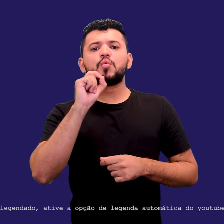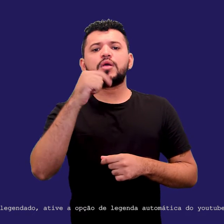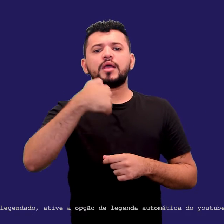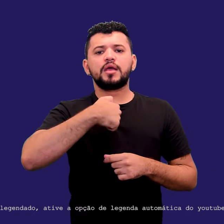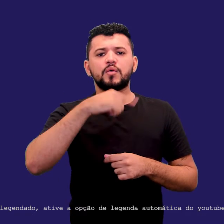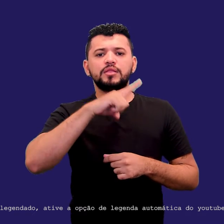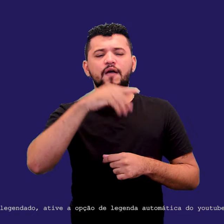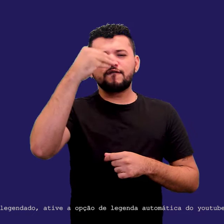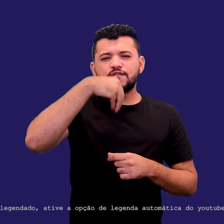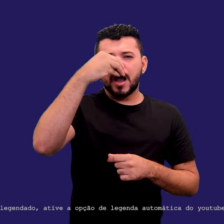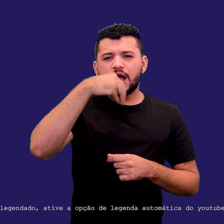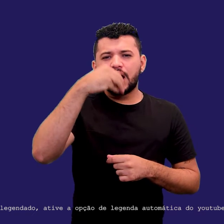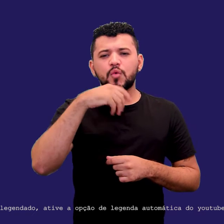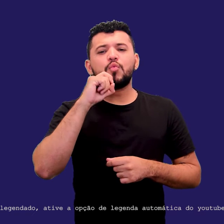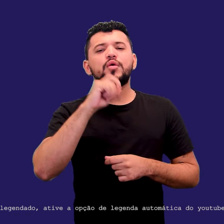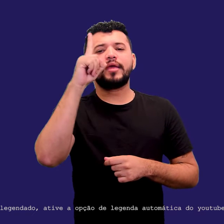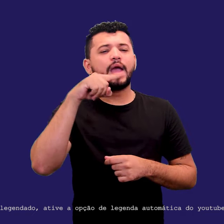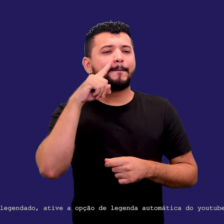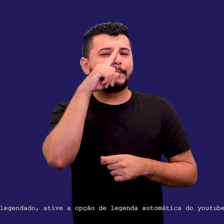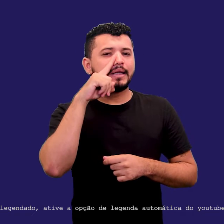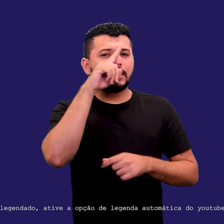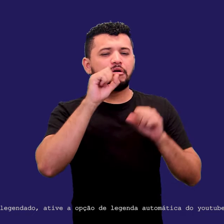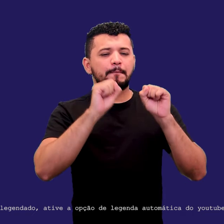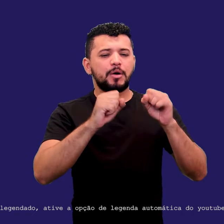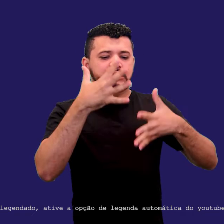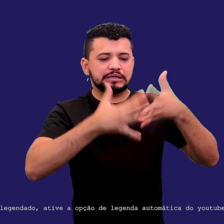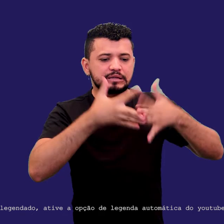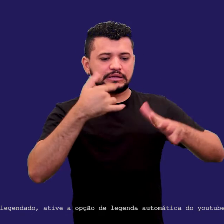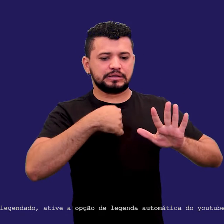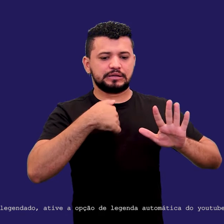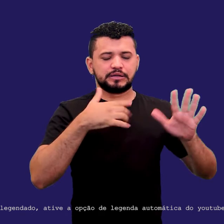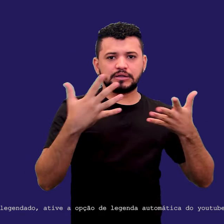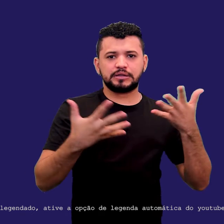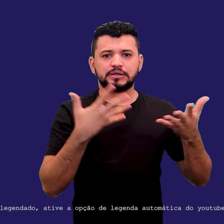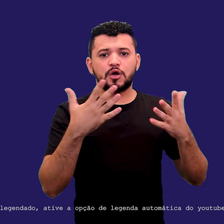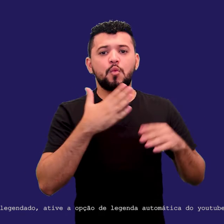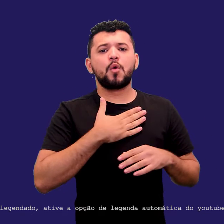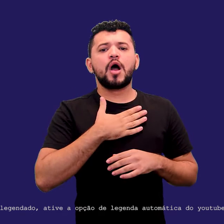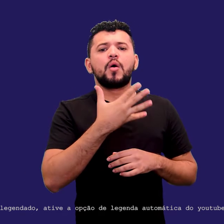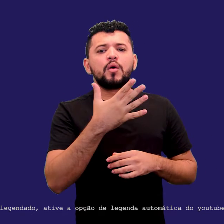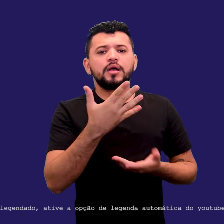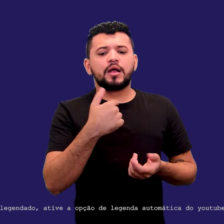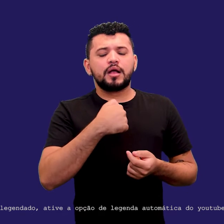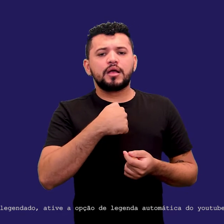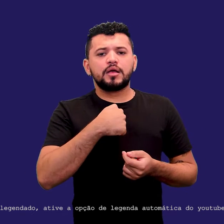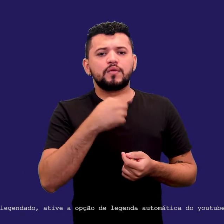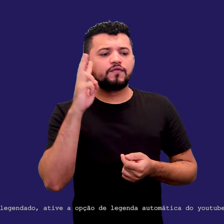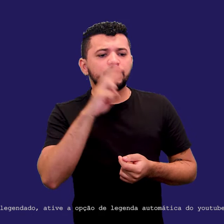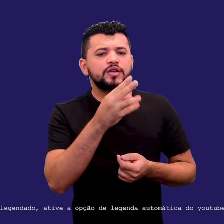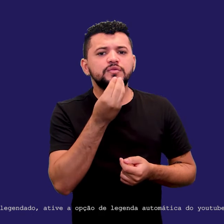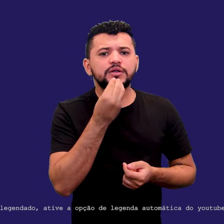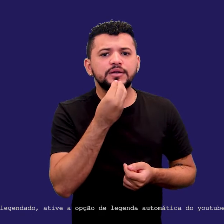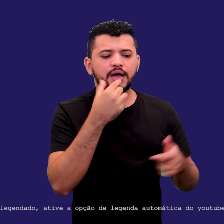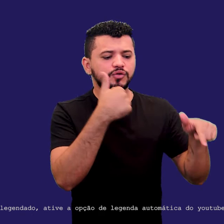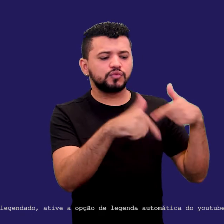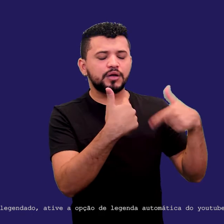que podem me prejudicar no mercado? Deixa eu tentar enxergar as oportunidades que tem nesse mercado, né? Então, primeiro, eu preciso